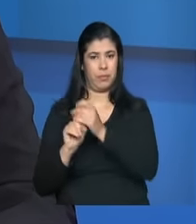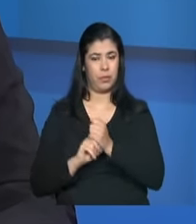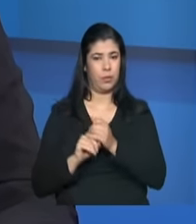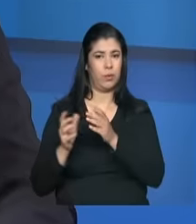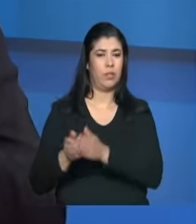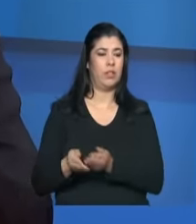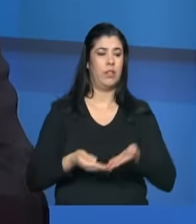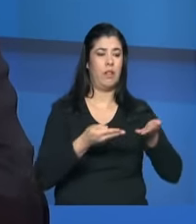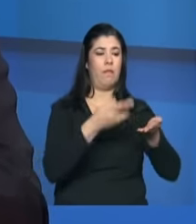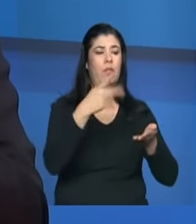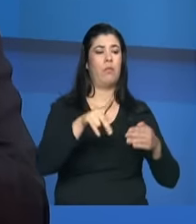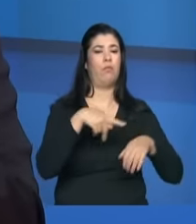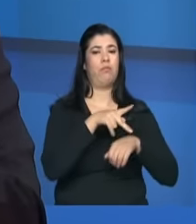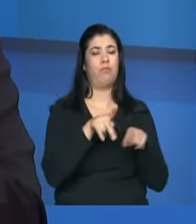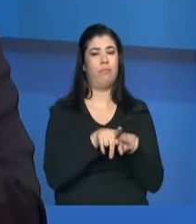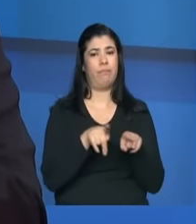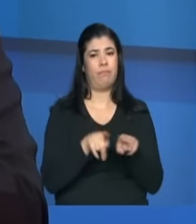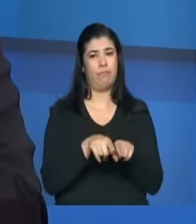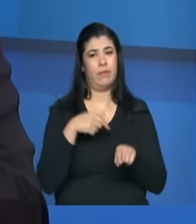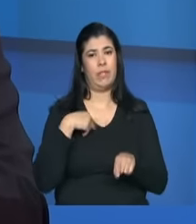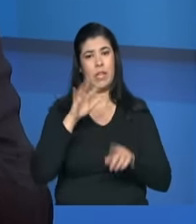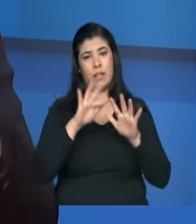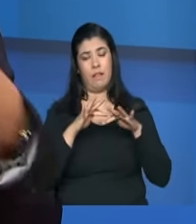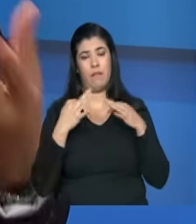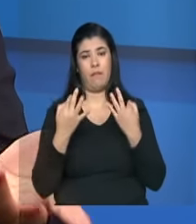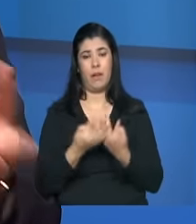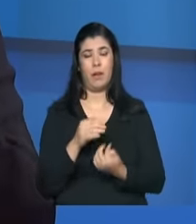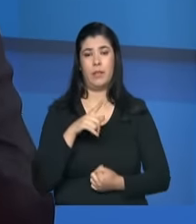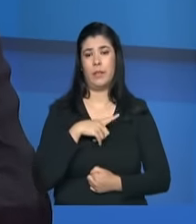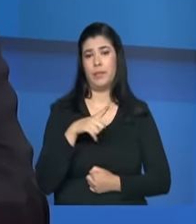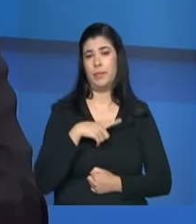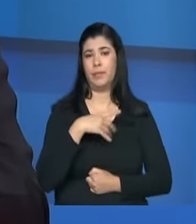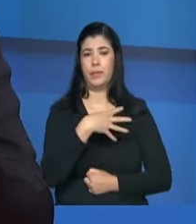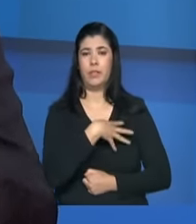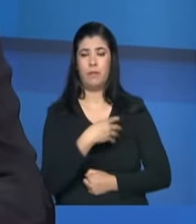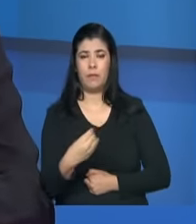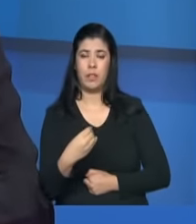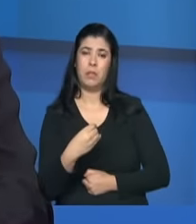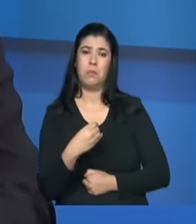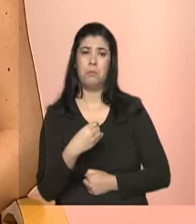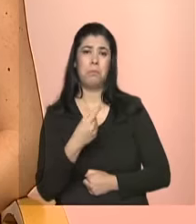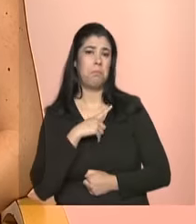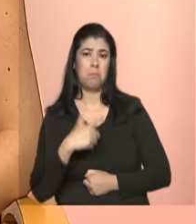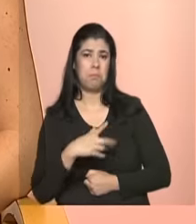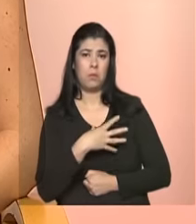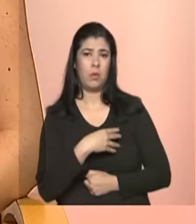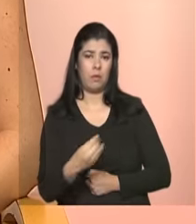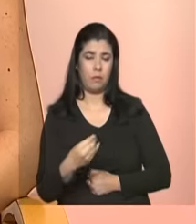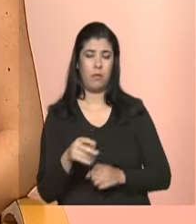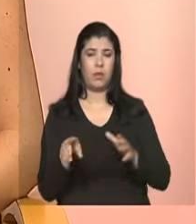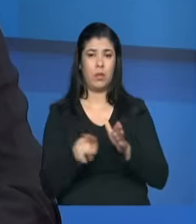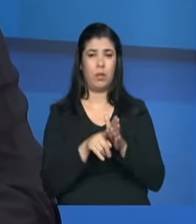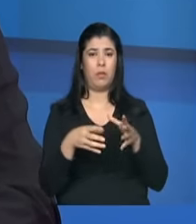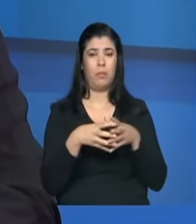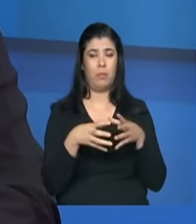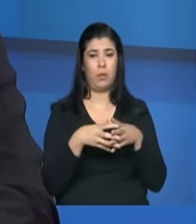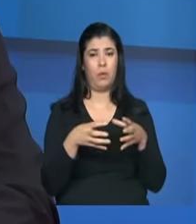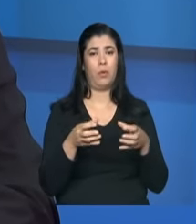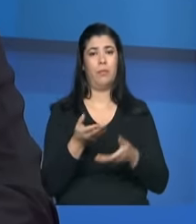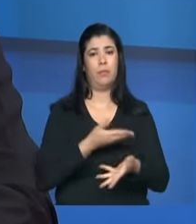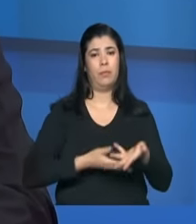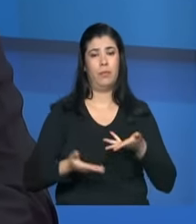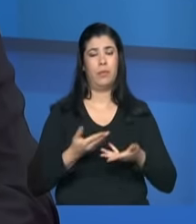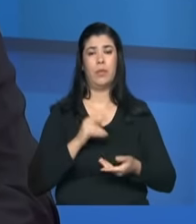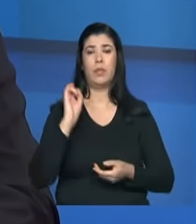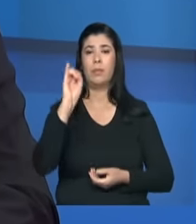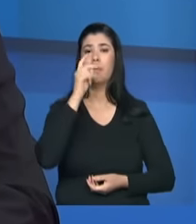acolhimento e as famílias quando tem também filhos com ou sem filhos são atendidos nesses grupos de serviços é importante